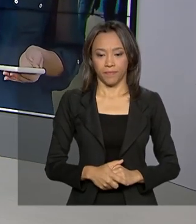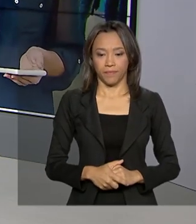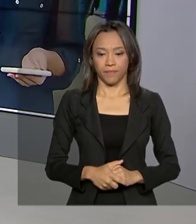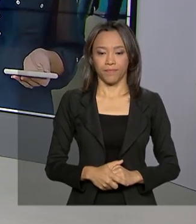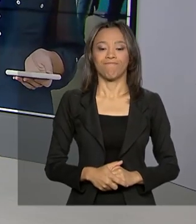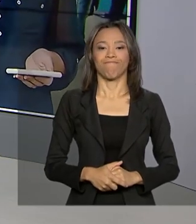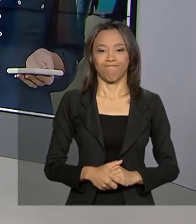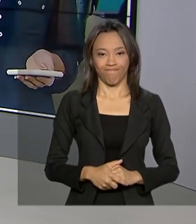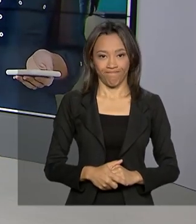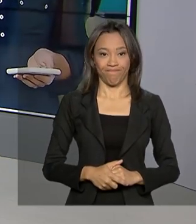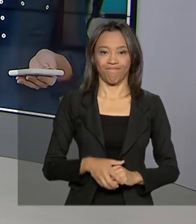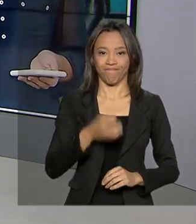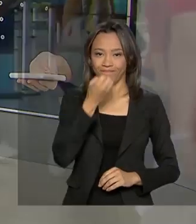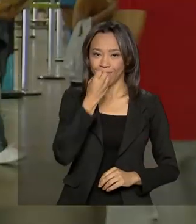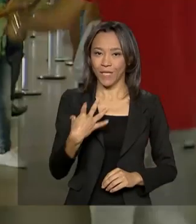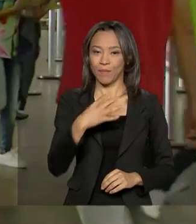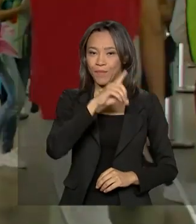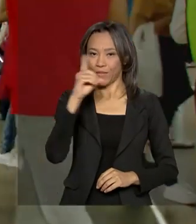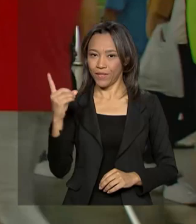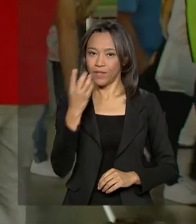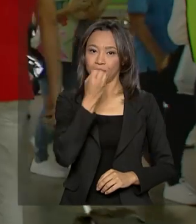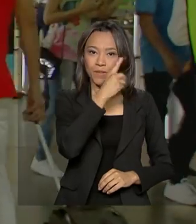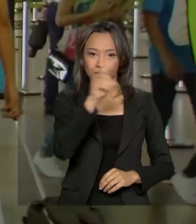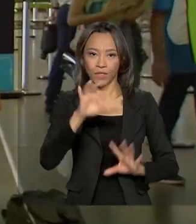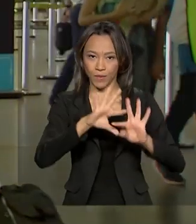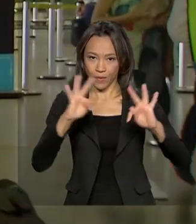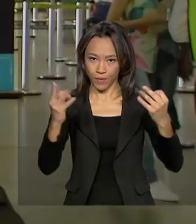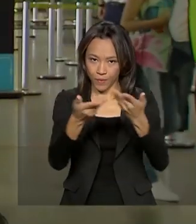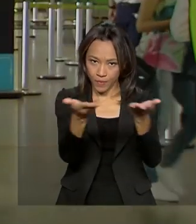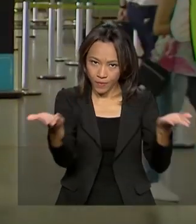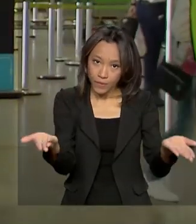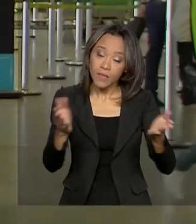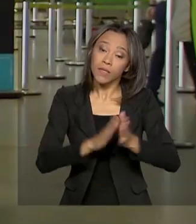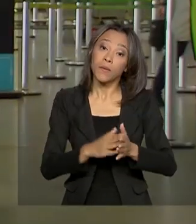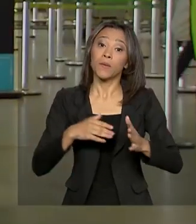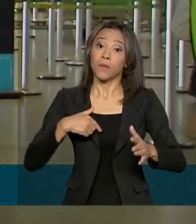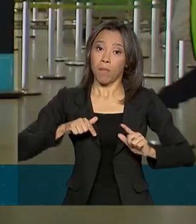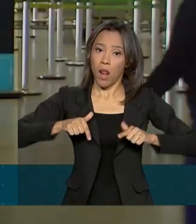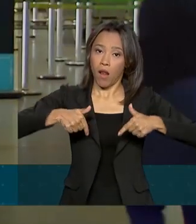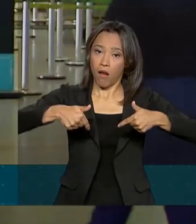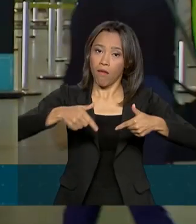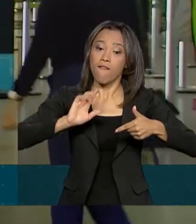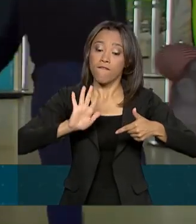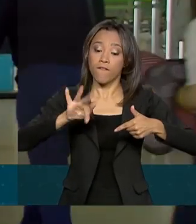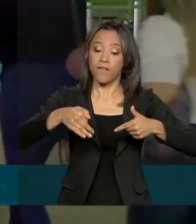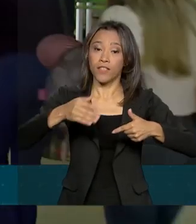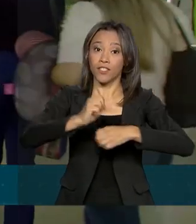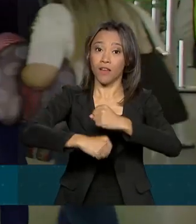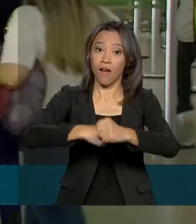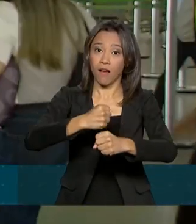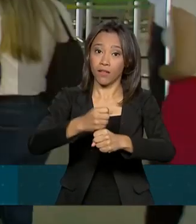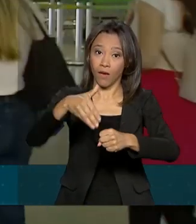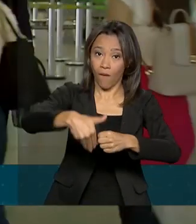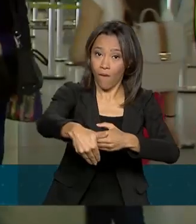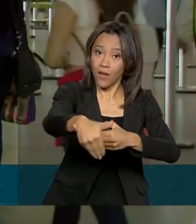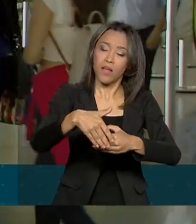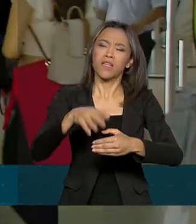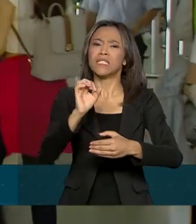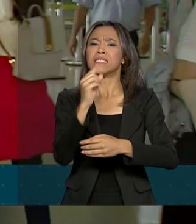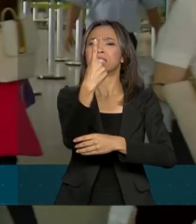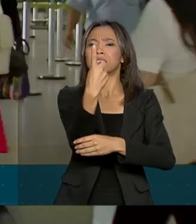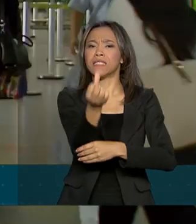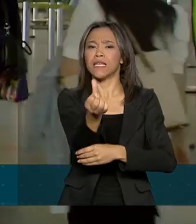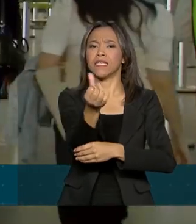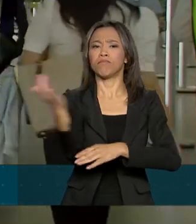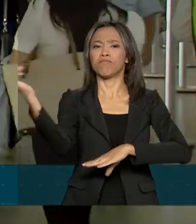Oi, Mara, bom dia para você, bom dia a todos. Olha, a operação fim de ano, ela será realizada nos 16 aeroportos com maior